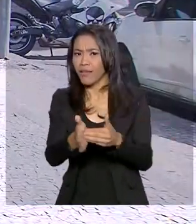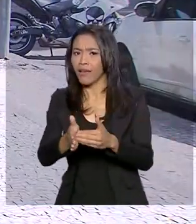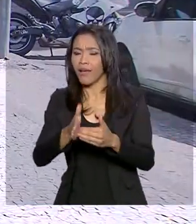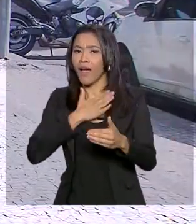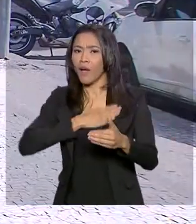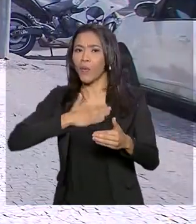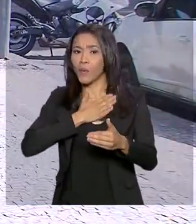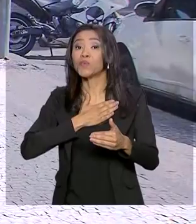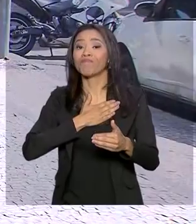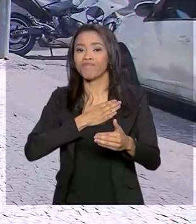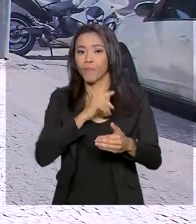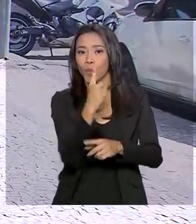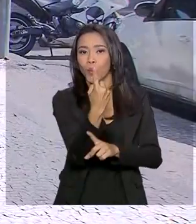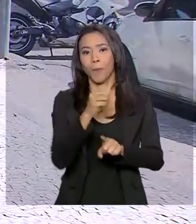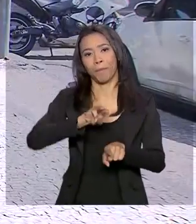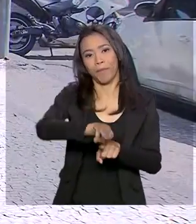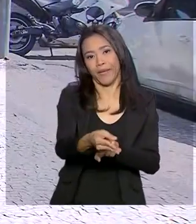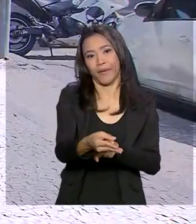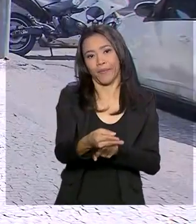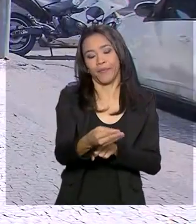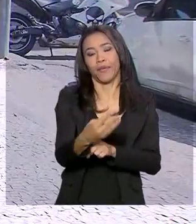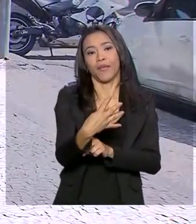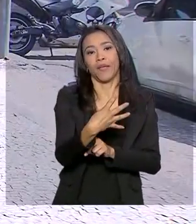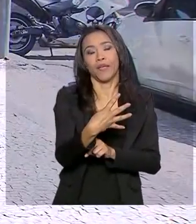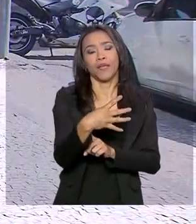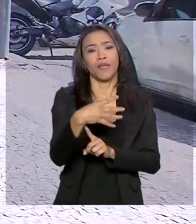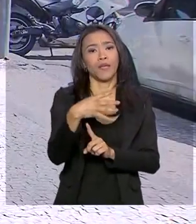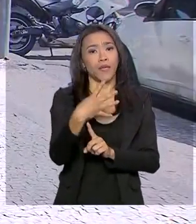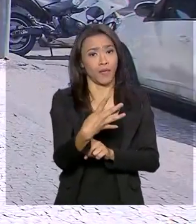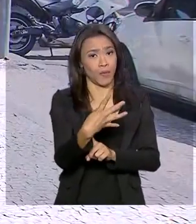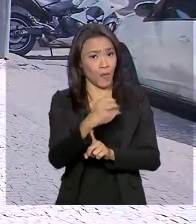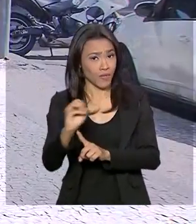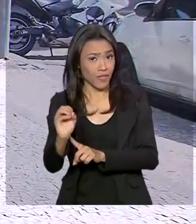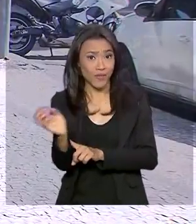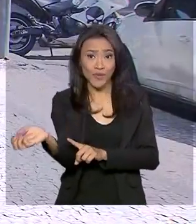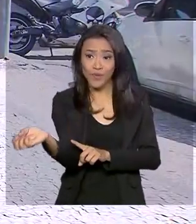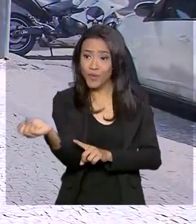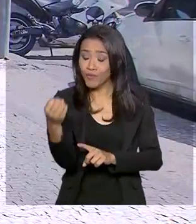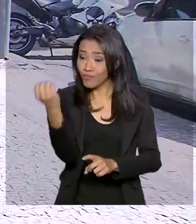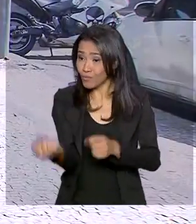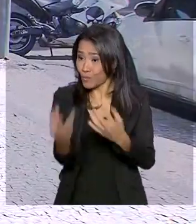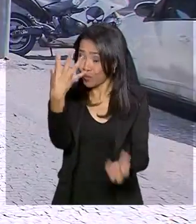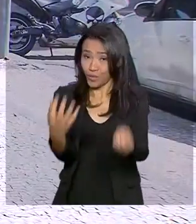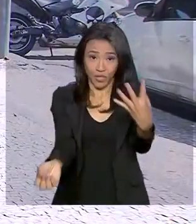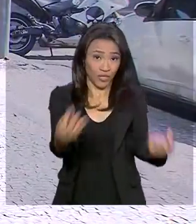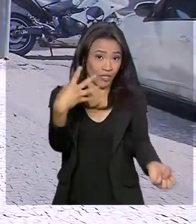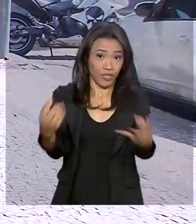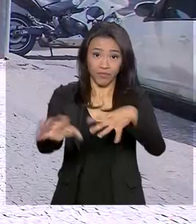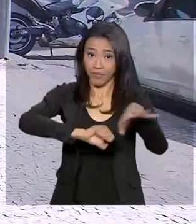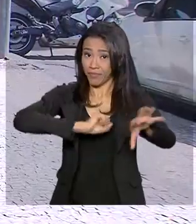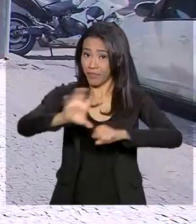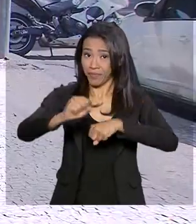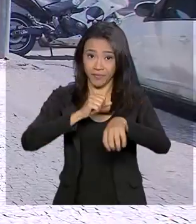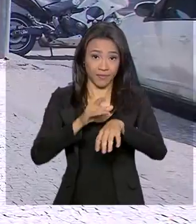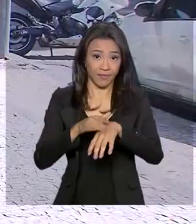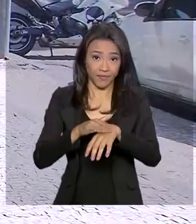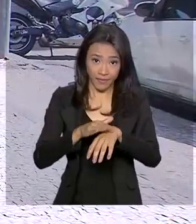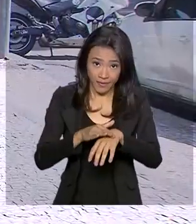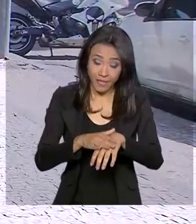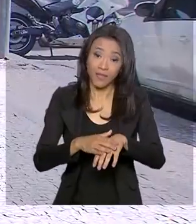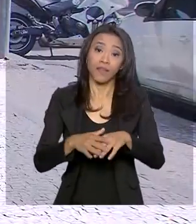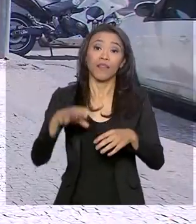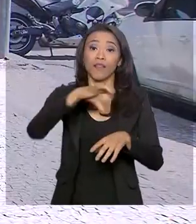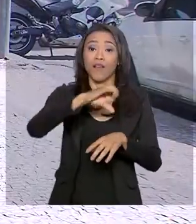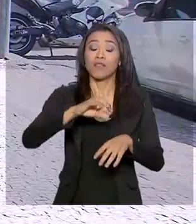mais de 1 milhão e 400 mil novos casos, um aumento de 599,5